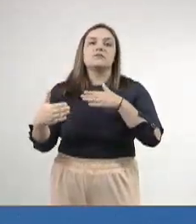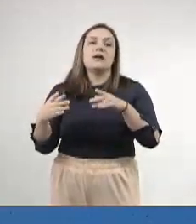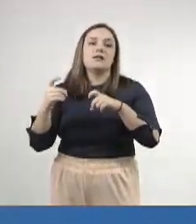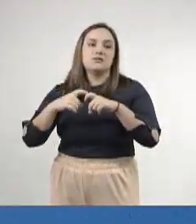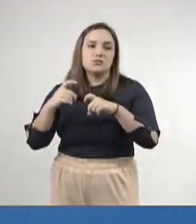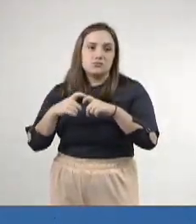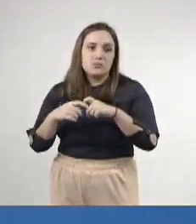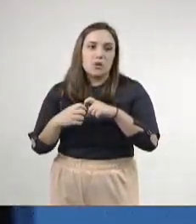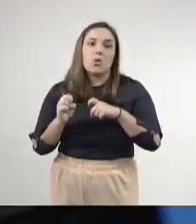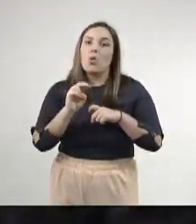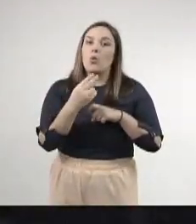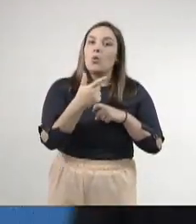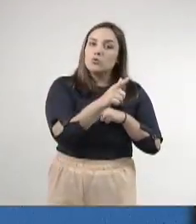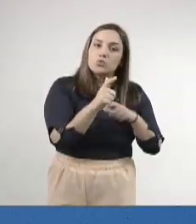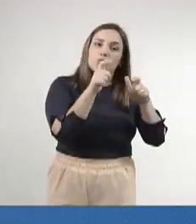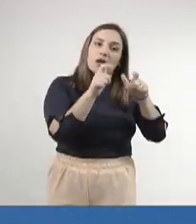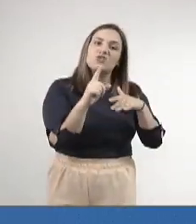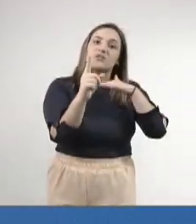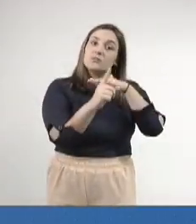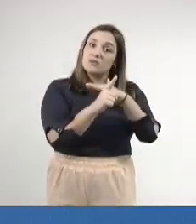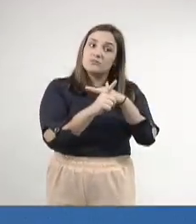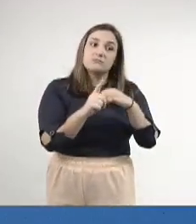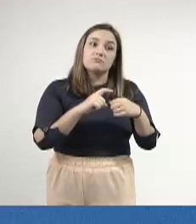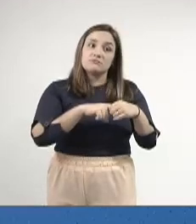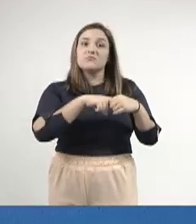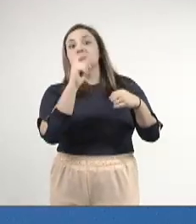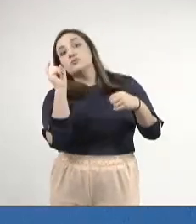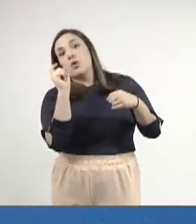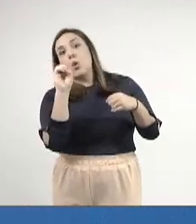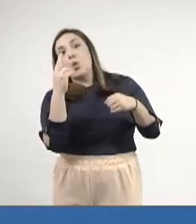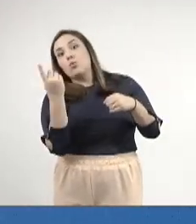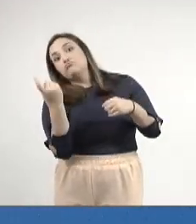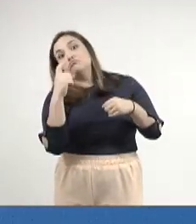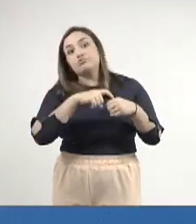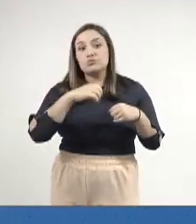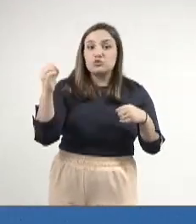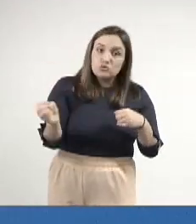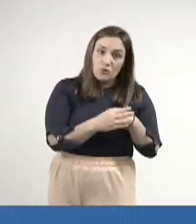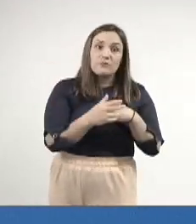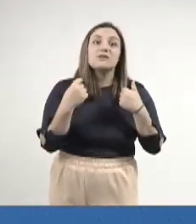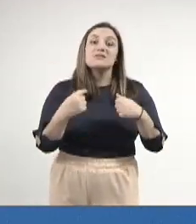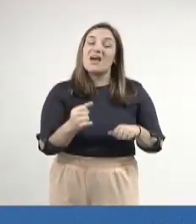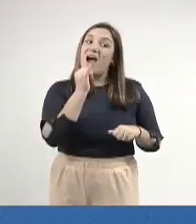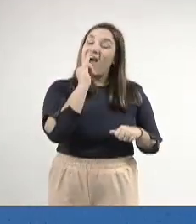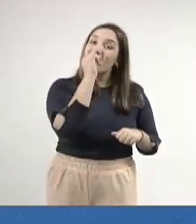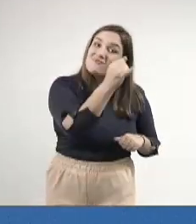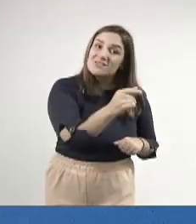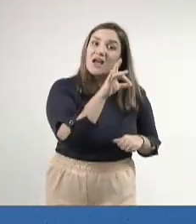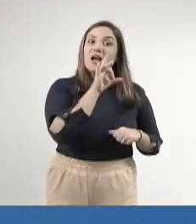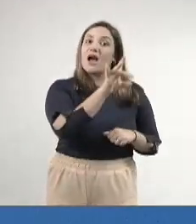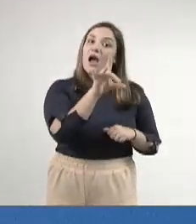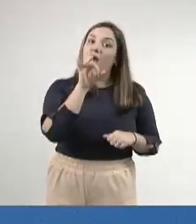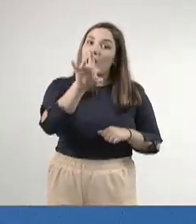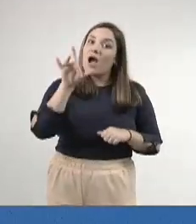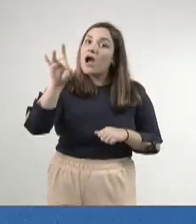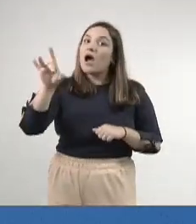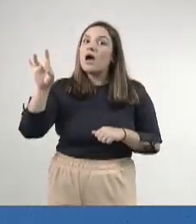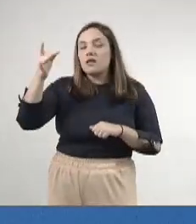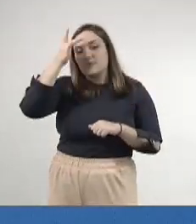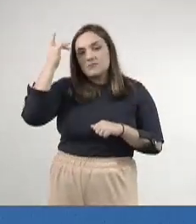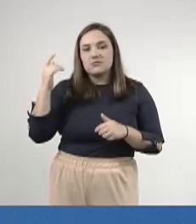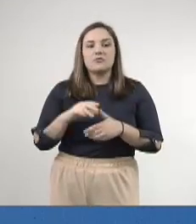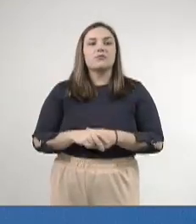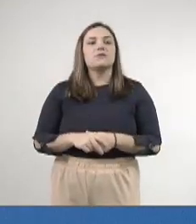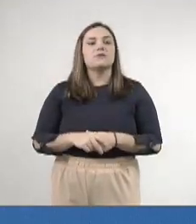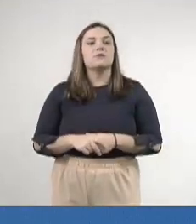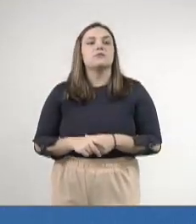assemelhados, bem como sobre novos credenciamentos. Artigo 1º, as operadoras de plano de saúde que atuam no